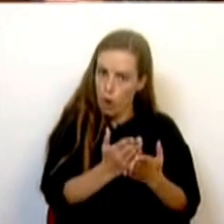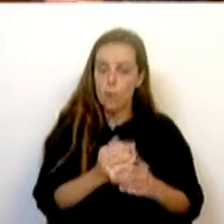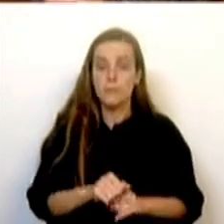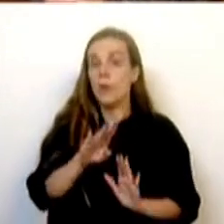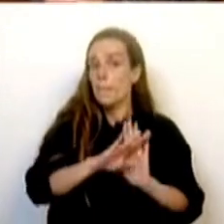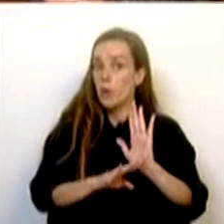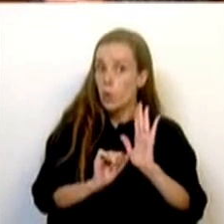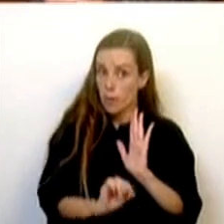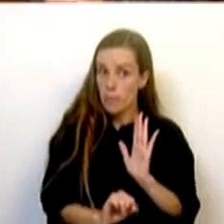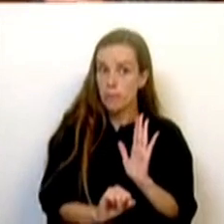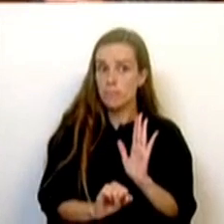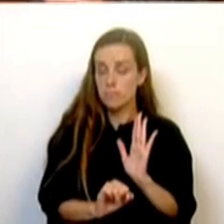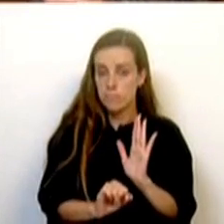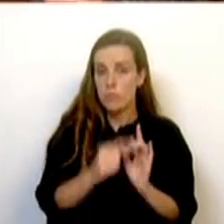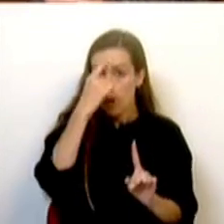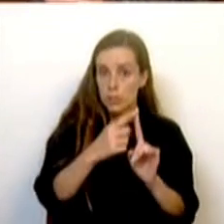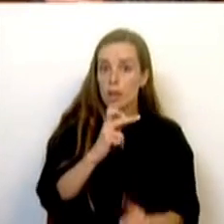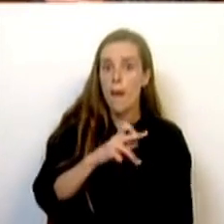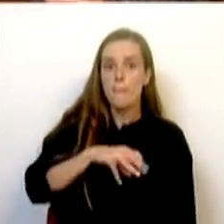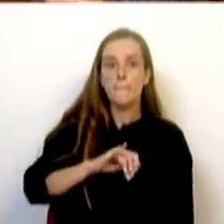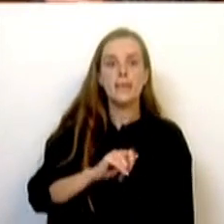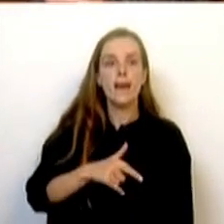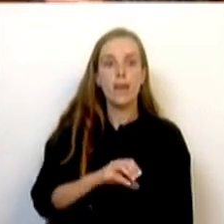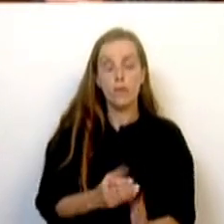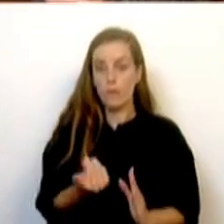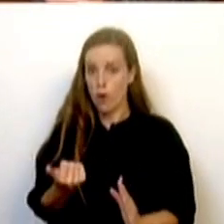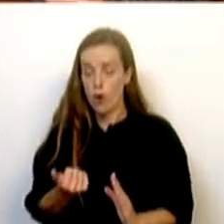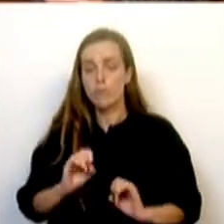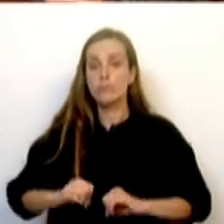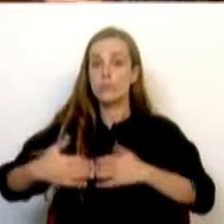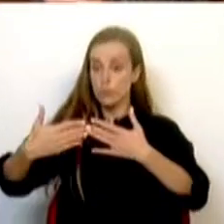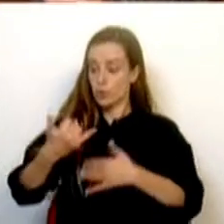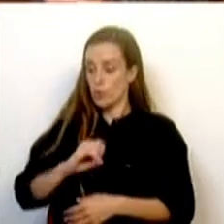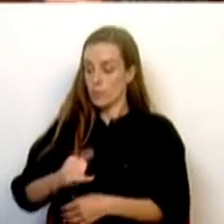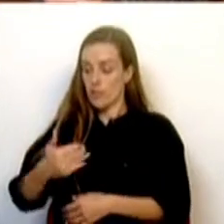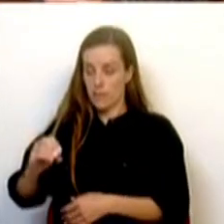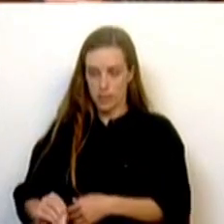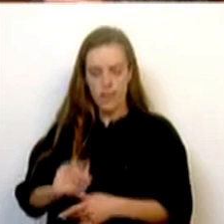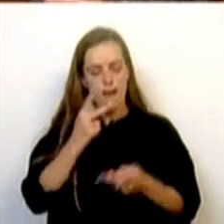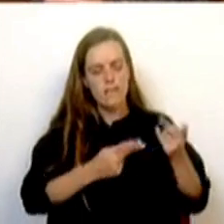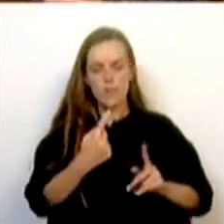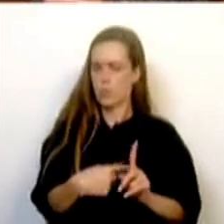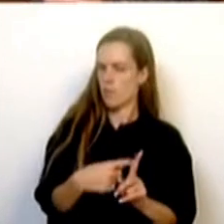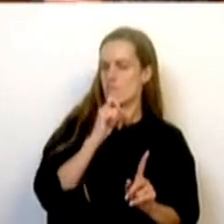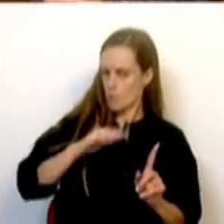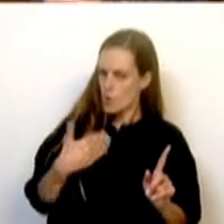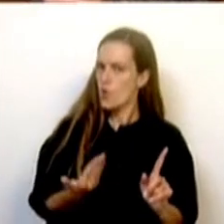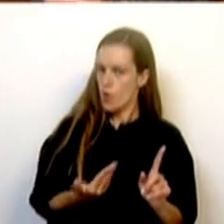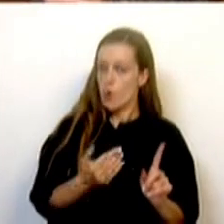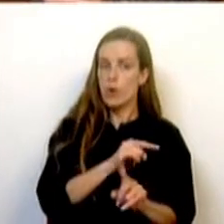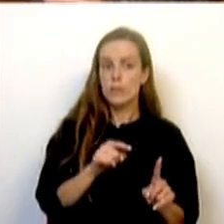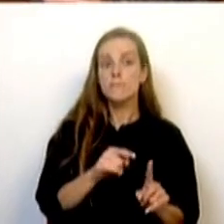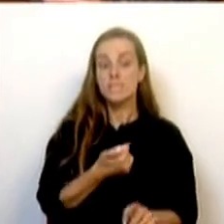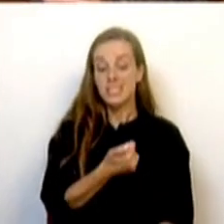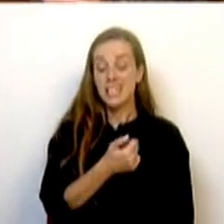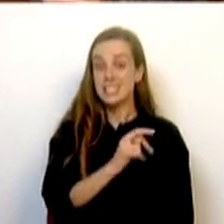Do Programa de Remoção do Amianto, iniciado em 2020, podemos fazer uma avaliação positiva, dando-se nota que das